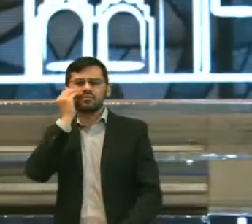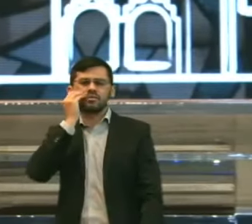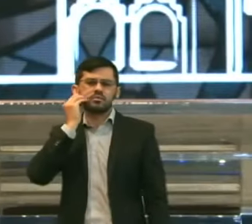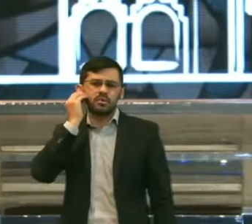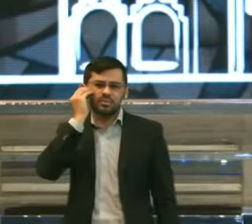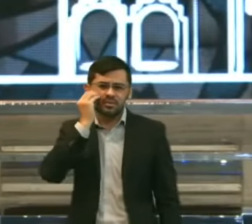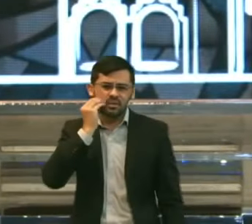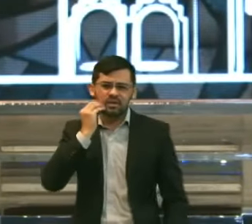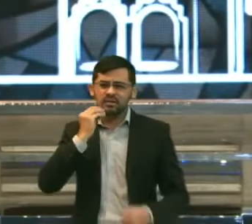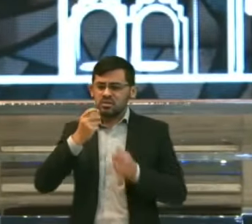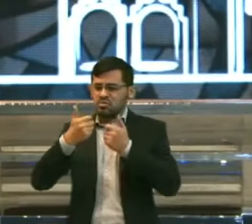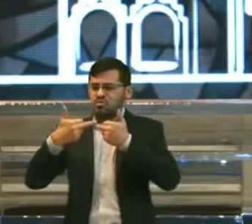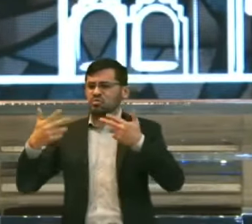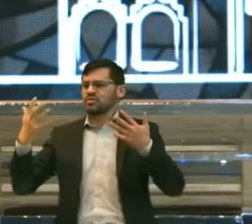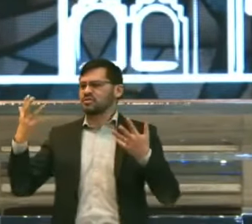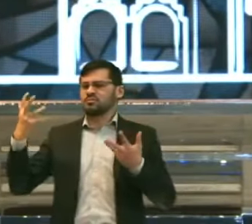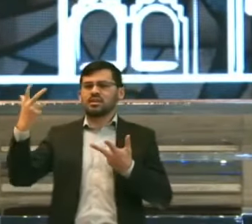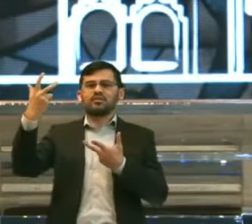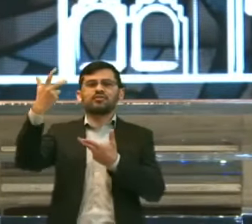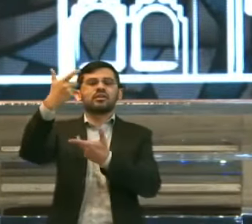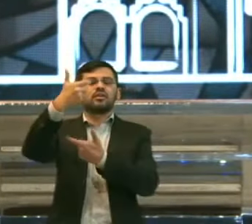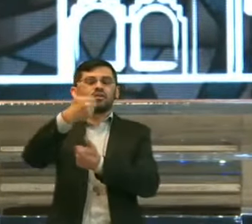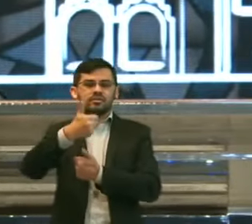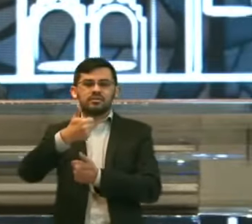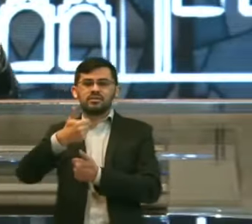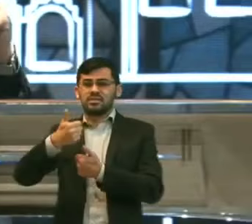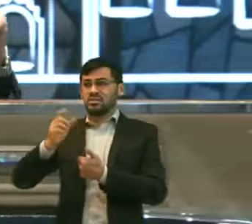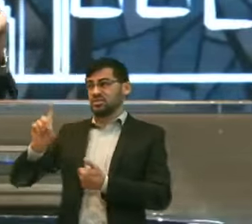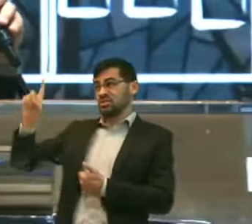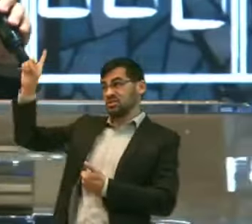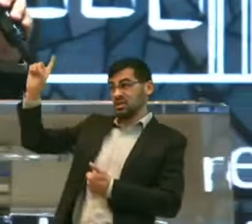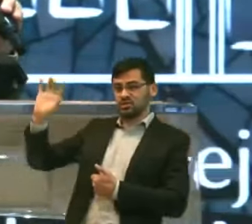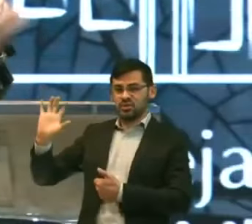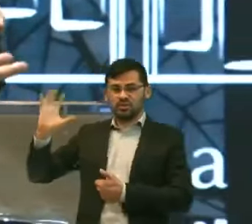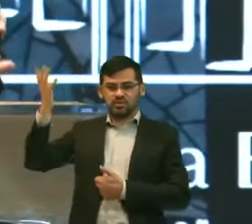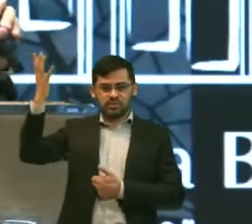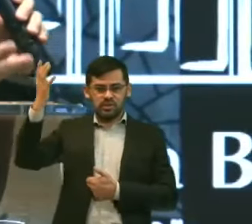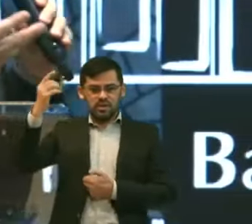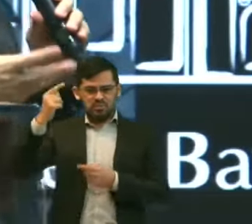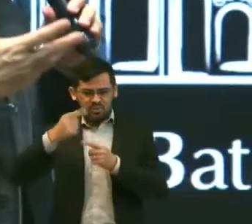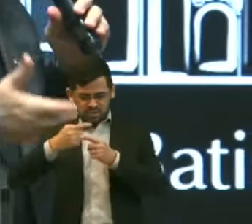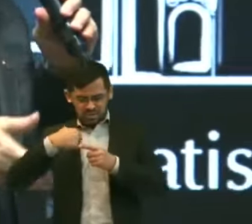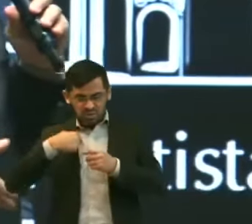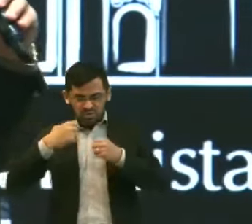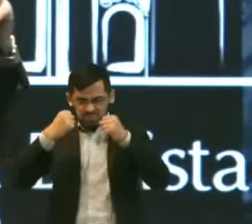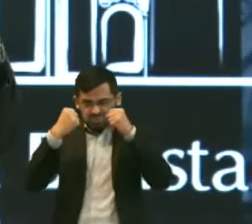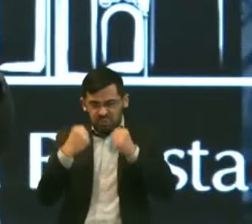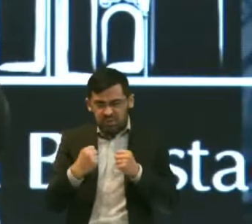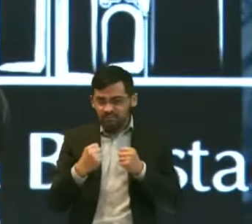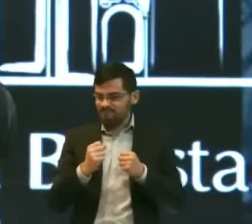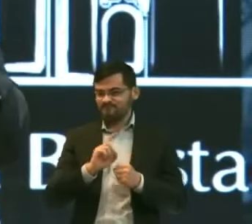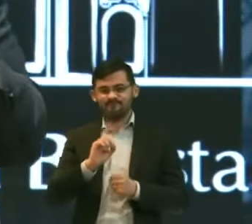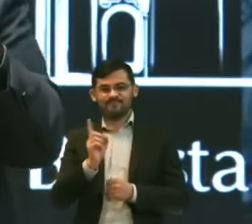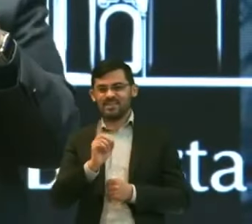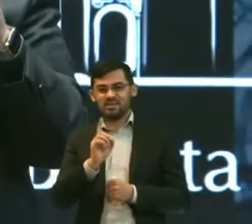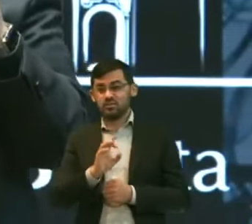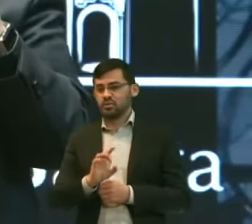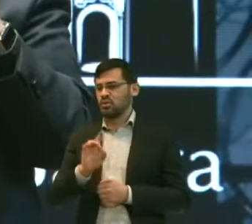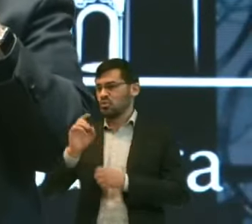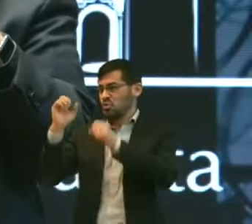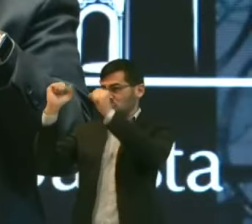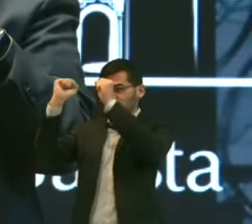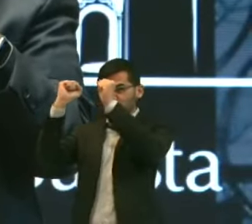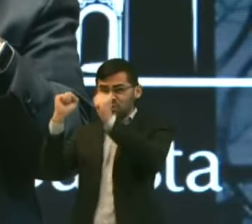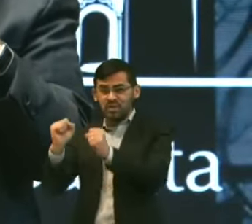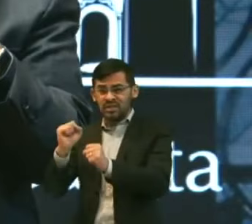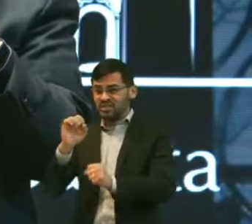coisas Extraordinárias De Deus Acontecendo Não porque Haja poder Em nós Queridos Porque o poder Não está em nós Mas